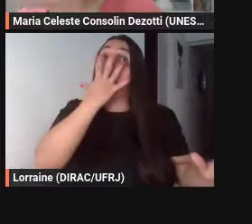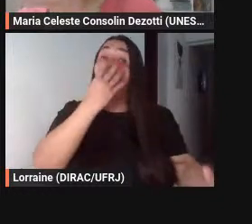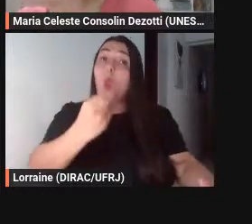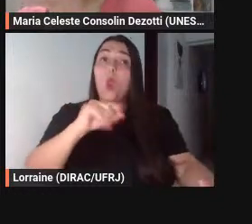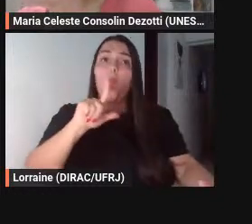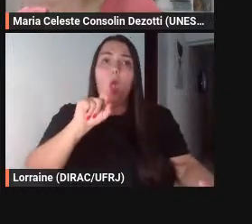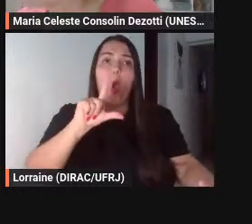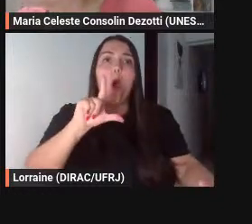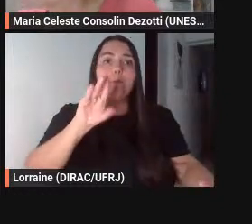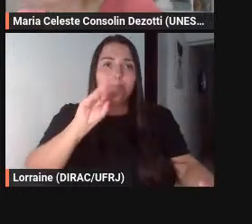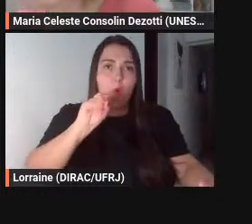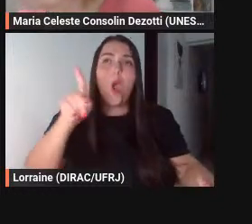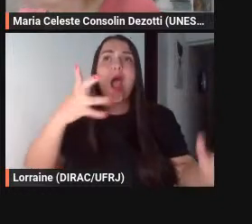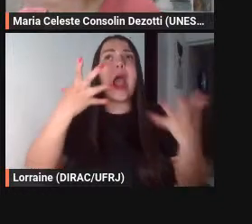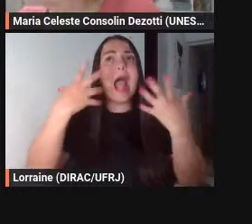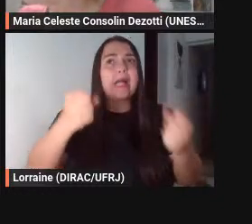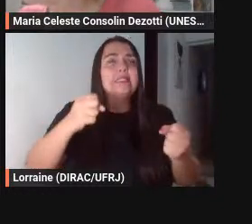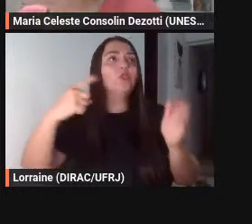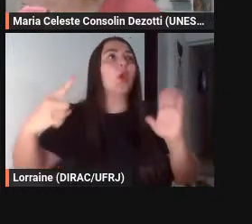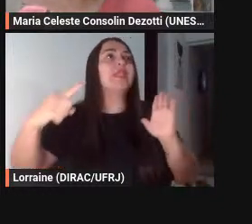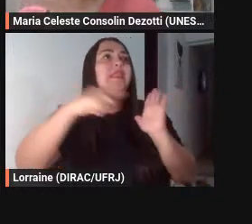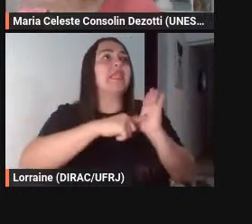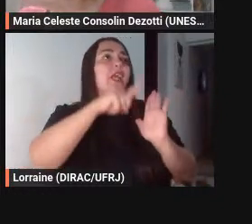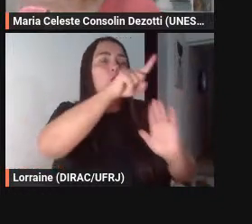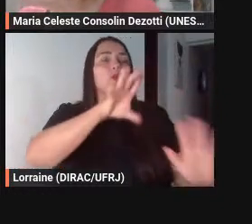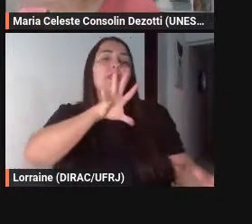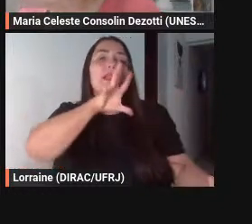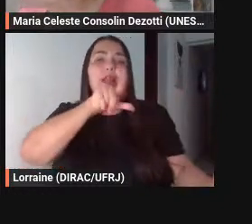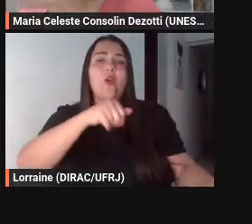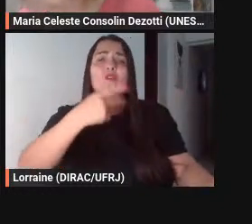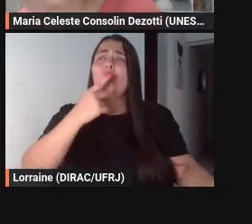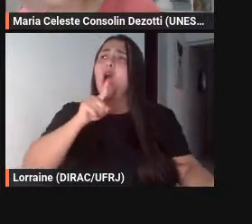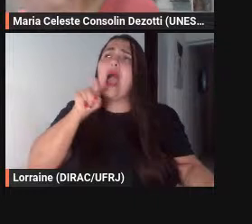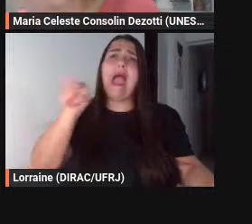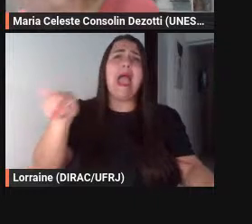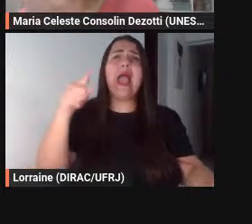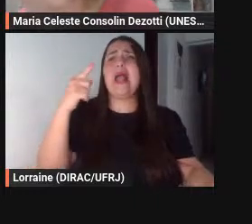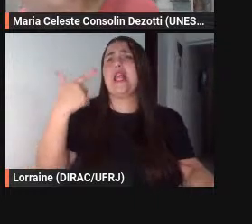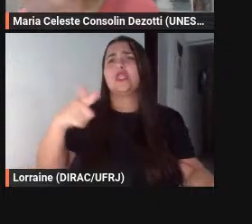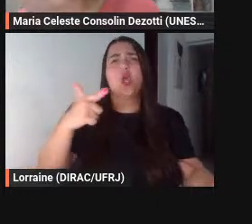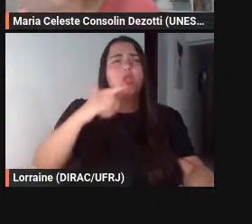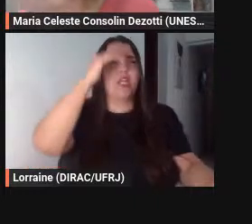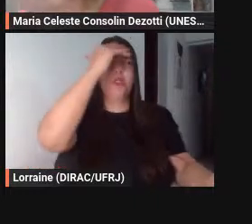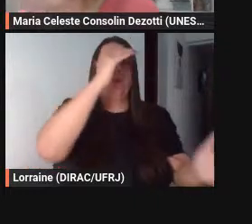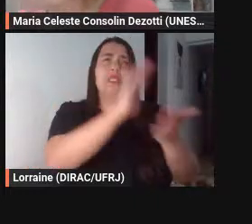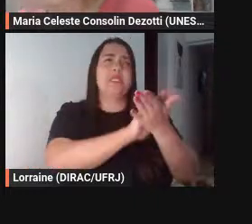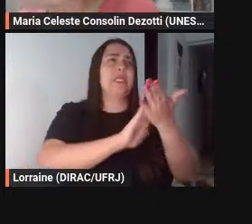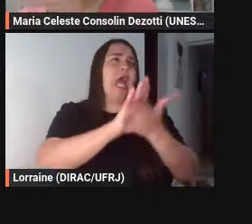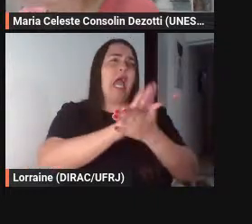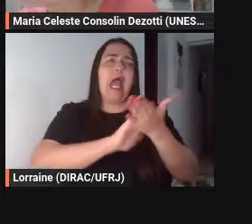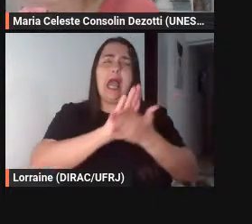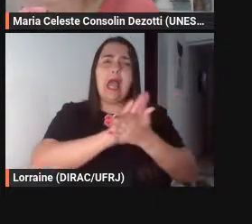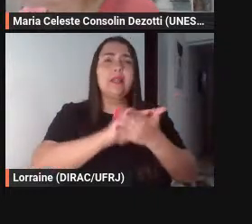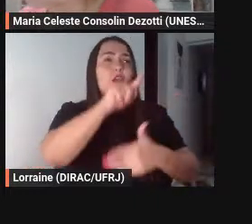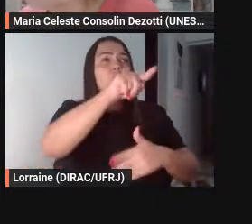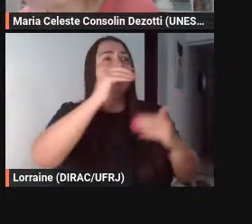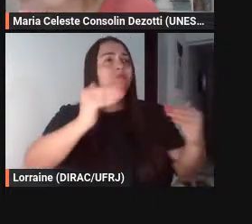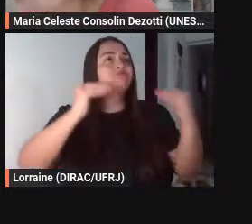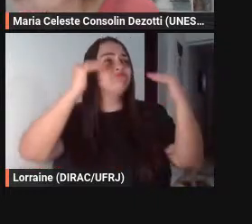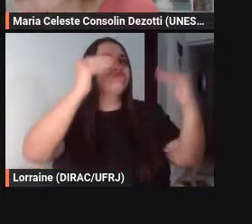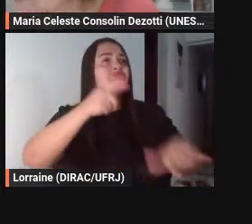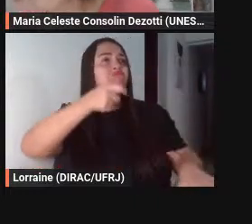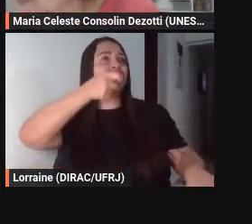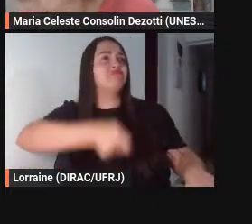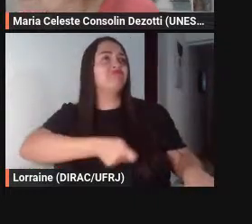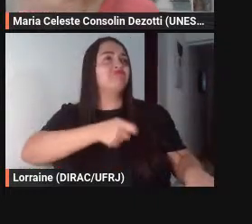chance de denunciá-la ao leão dizendo que ela não tinha a menor consideração por aquele que exercia autoridade sobre